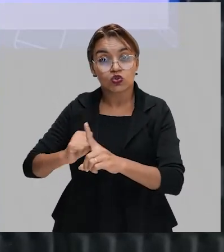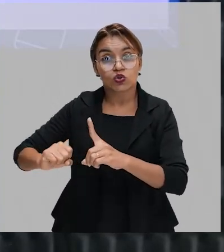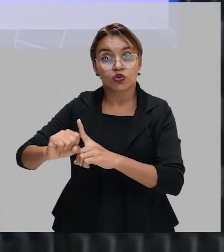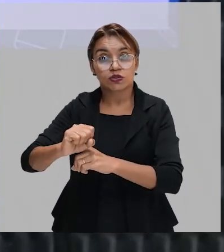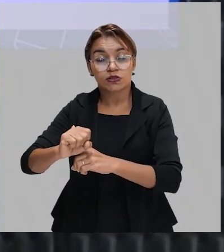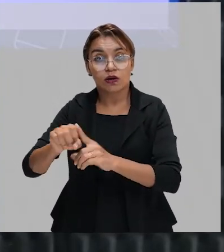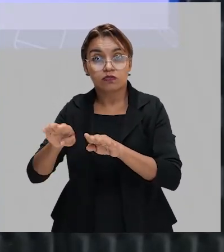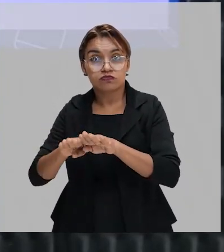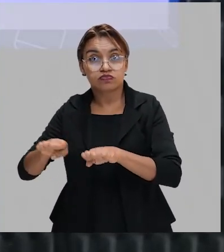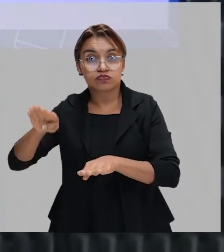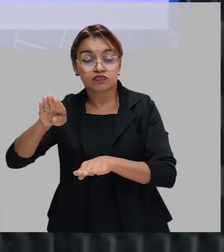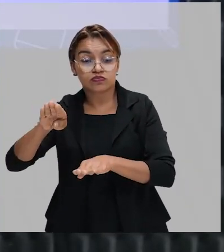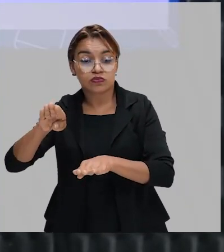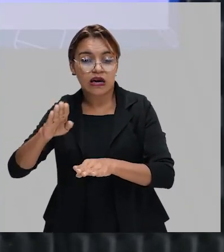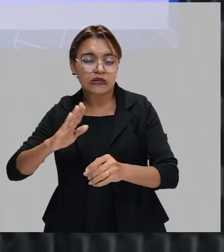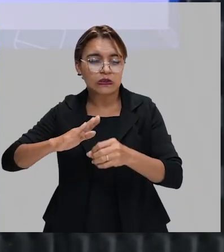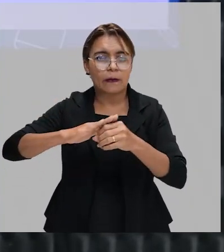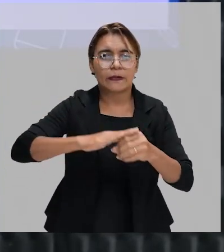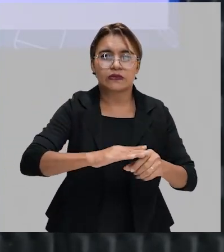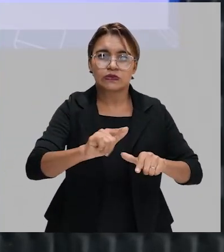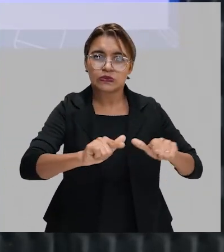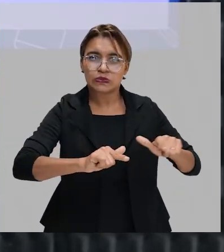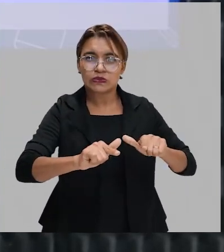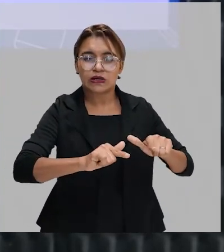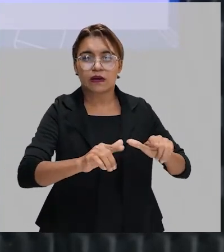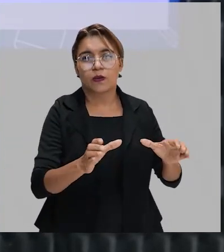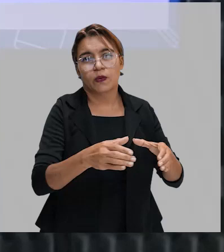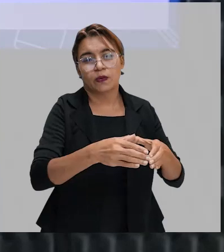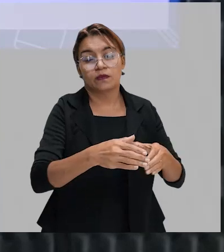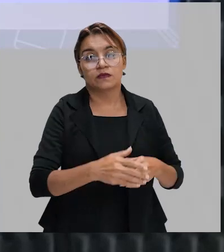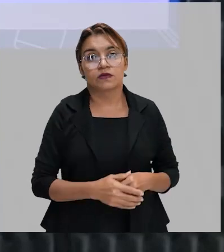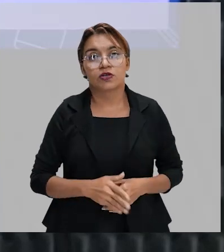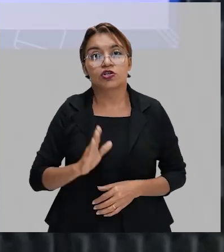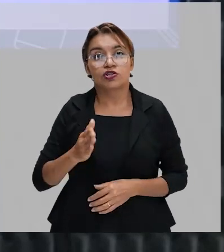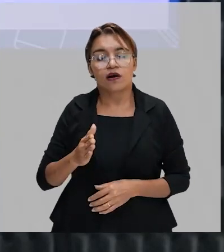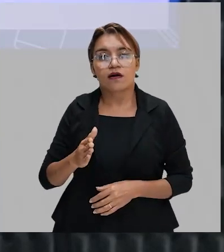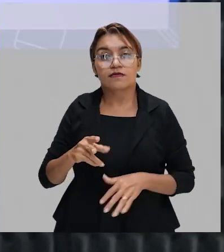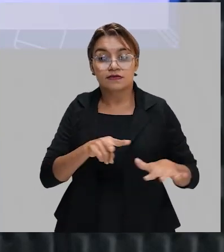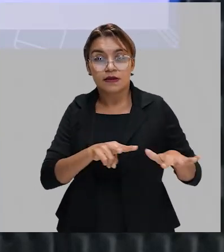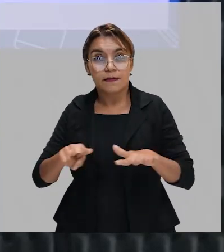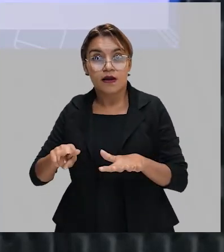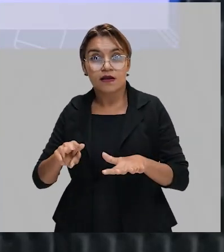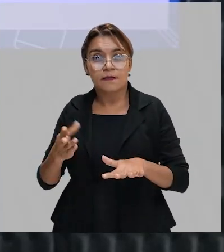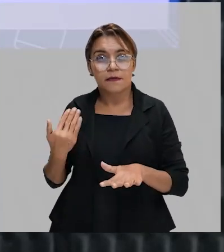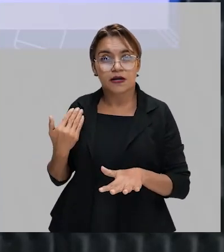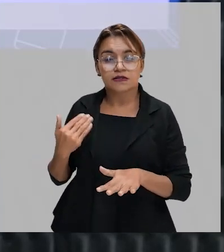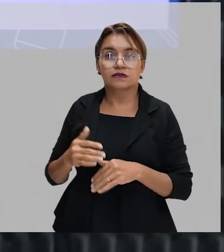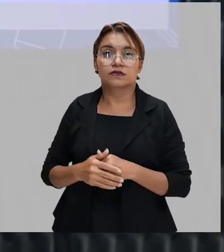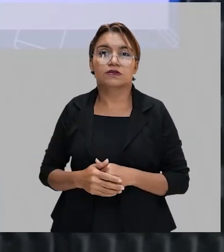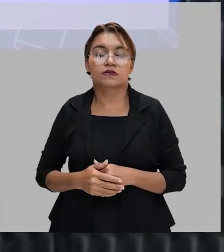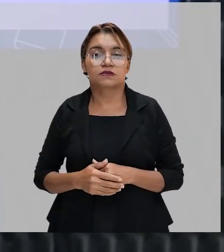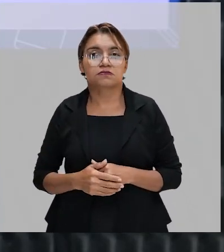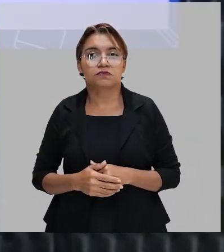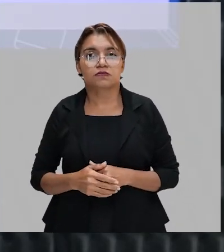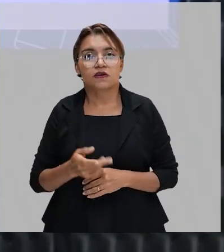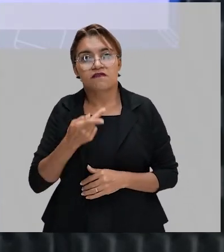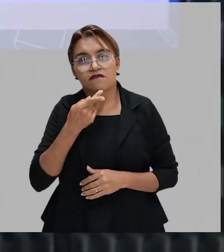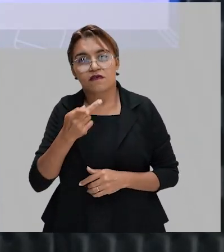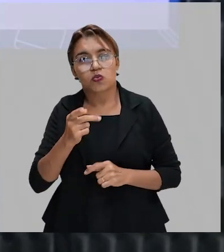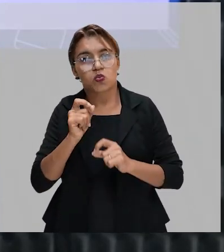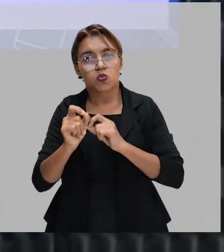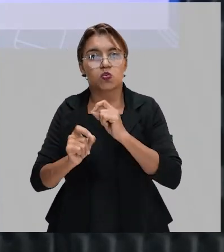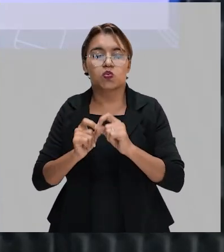oprimir o trabalhador, o proletariado. Eu até vi essa semana um comentário sobre